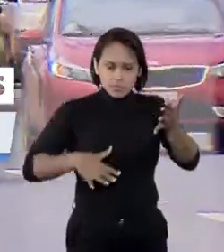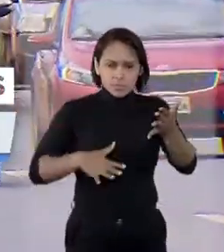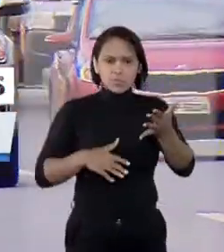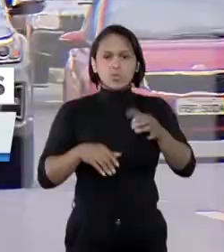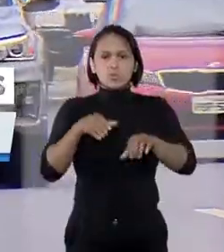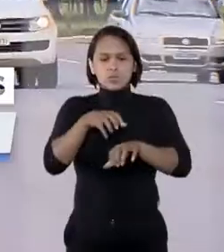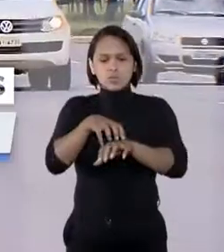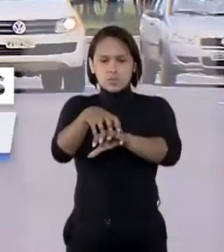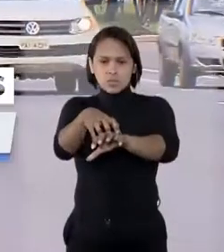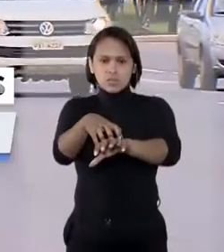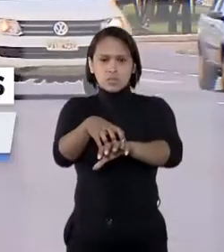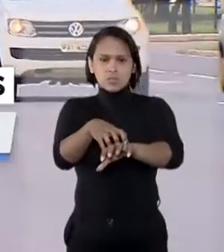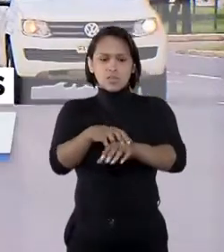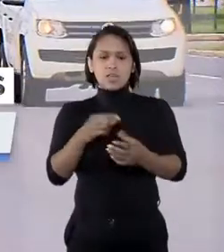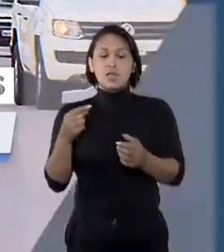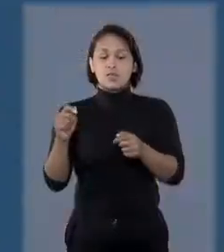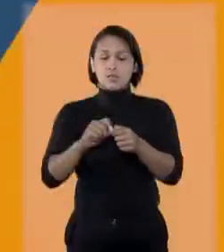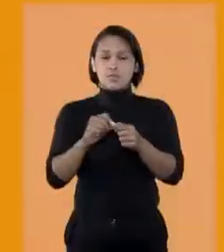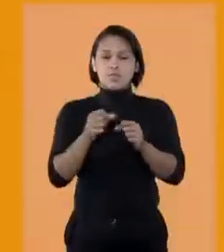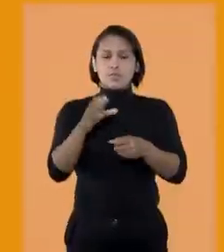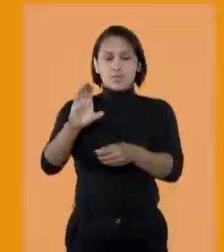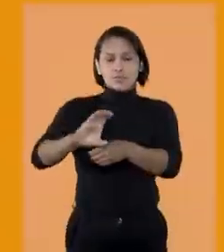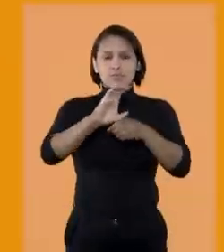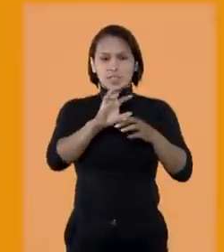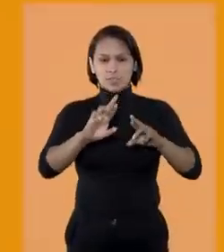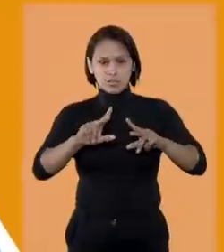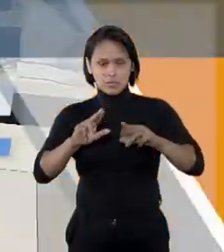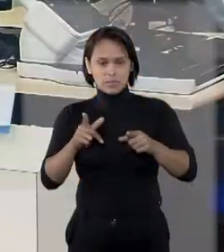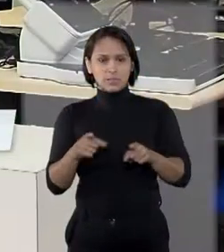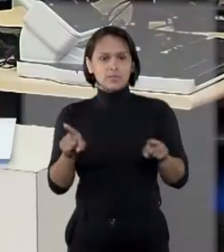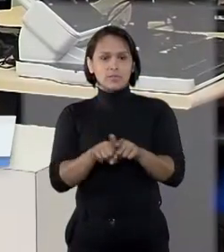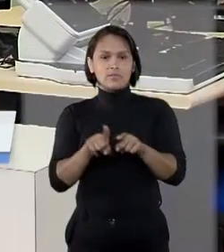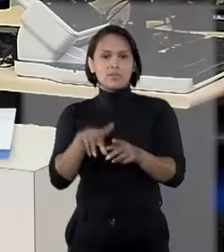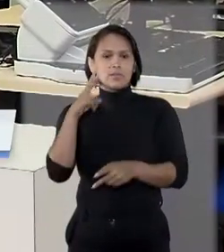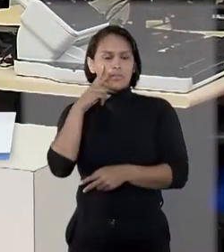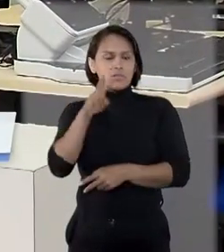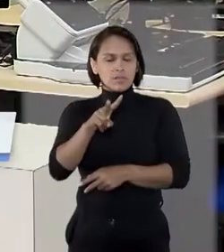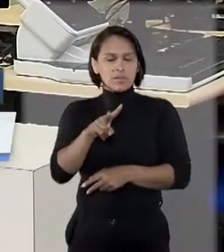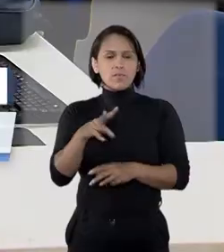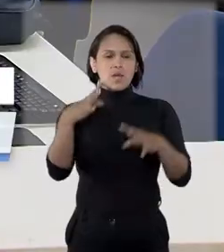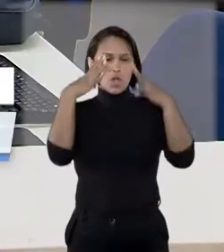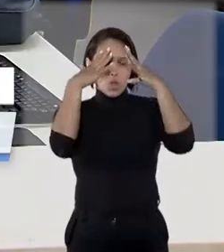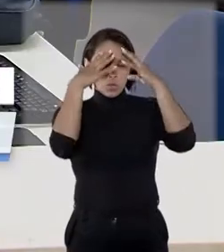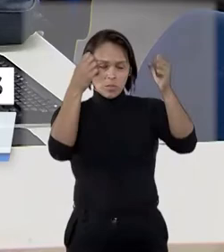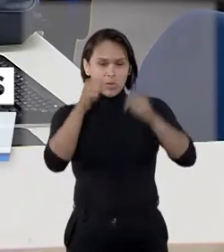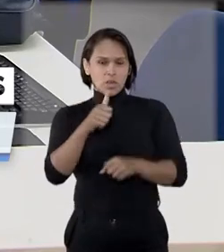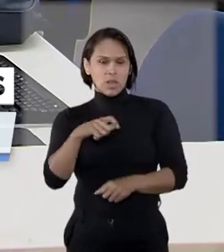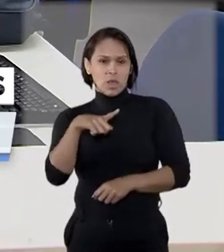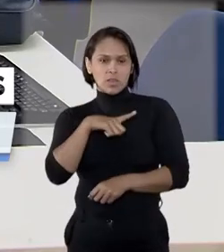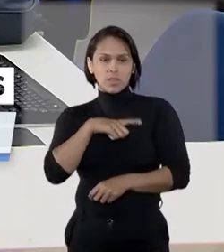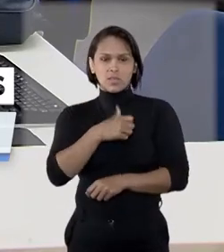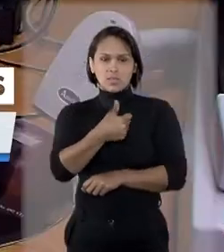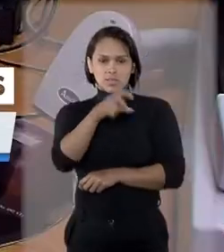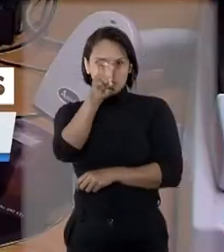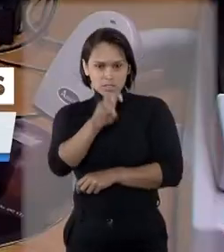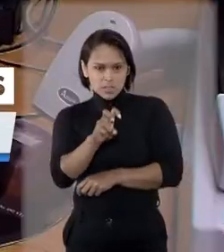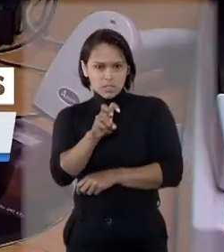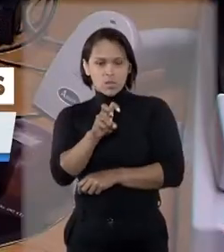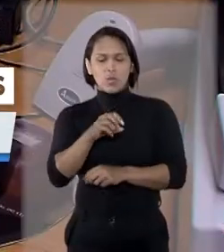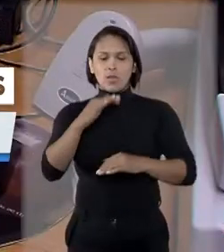de trânsito aplicada em outro estado. Você vai ver também, tribunal conta com quase 150